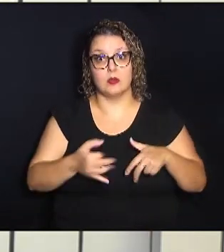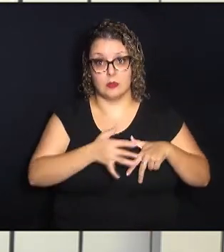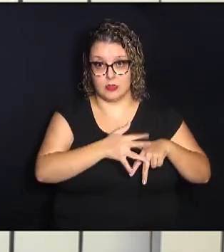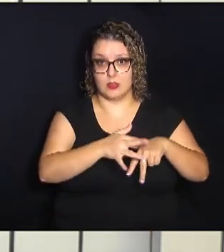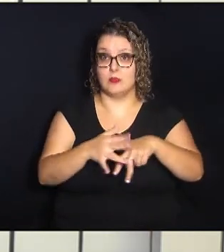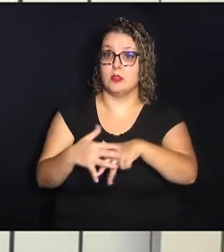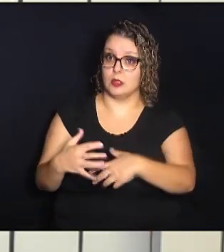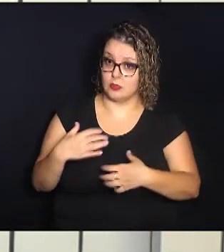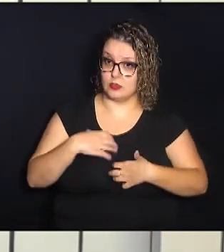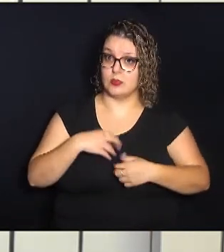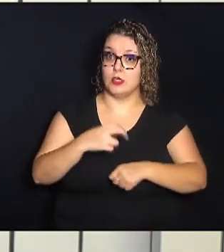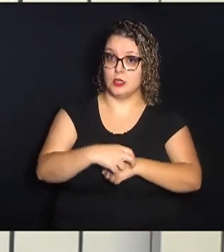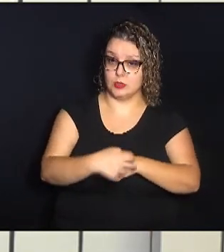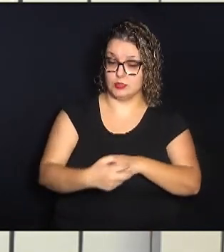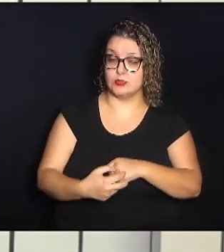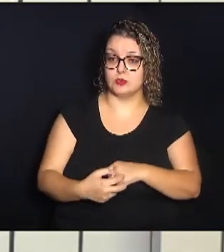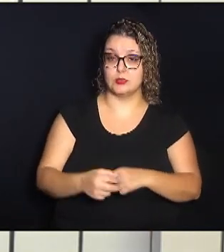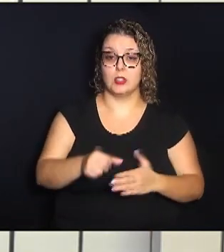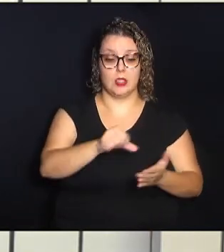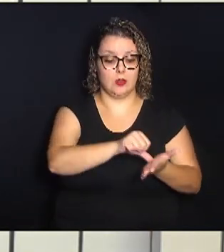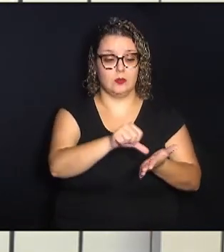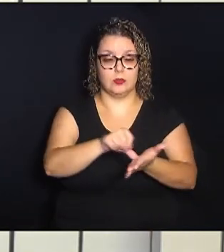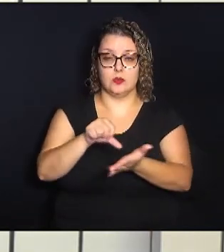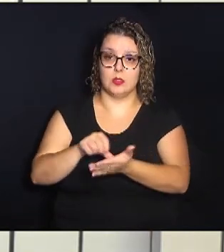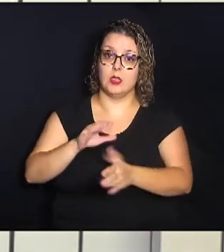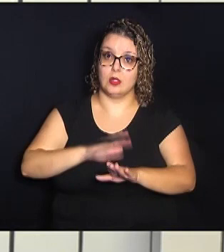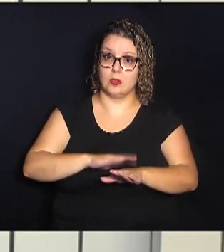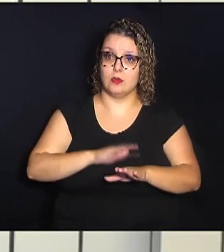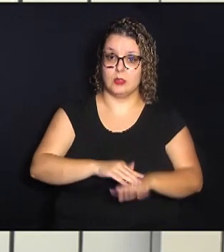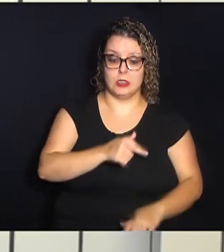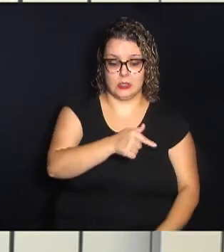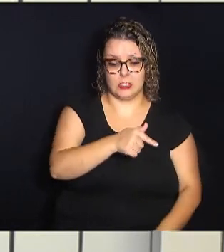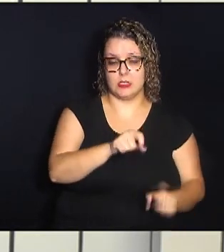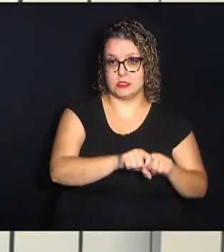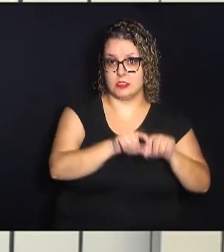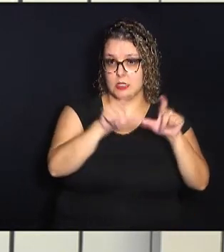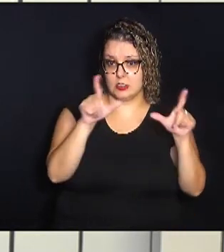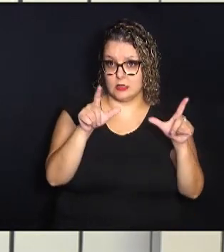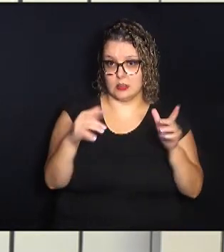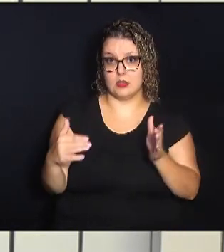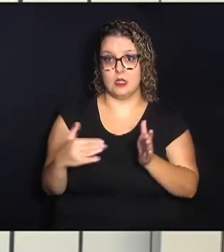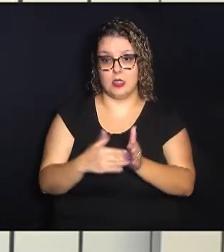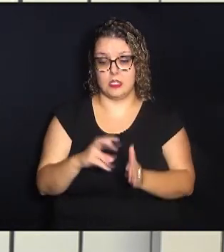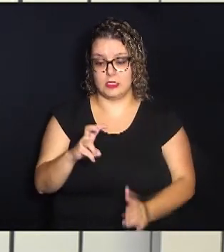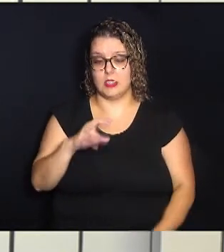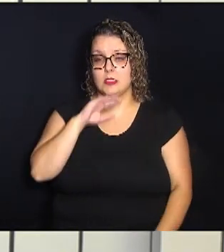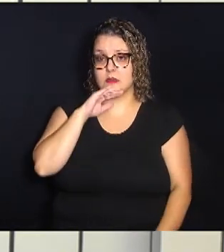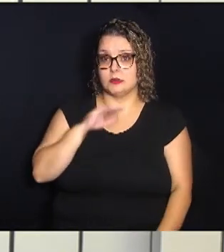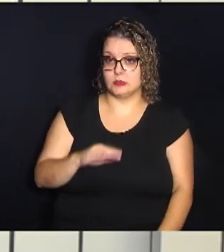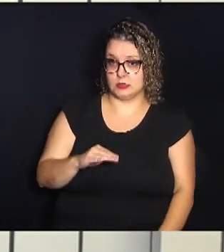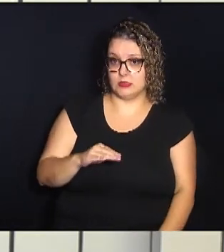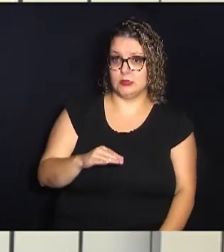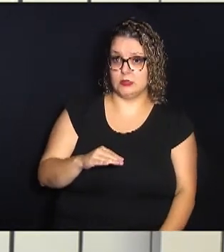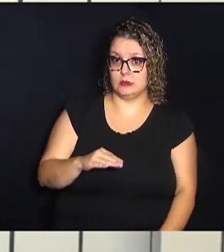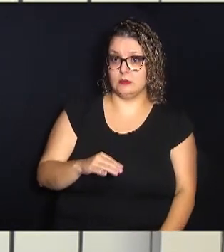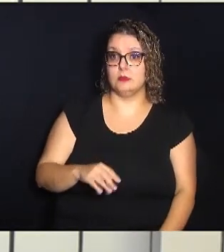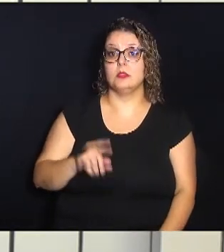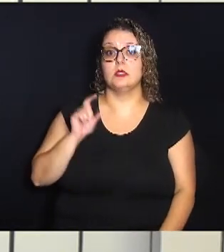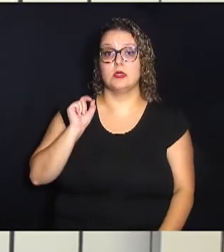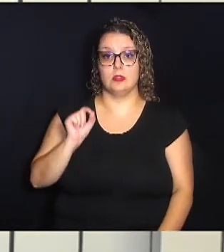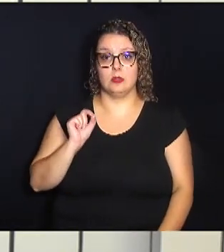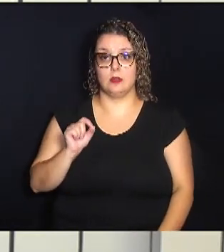sintomas de dengue. As unidades funcionam das 7 horas da manhã às 5 horas da tarde e são